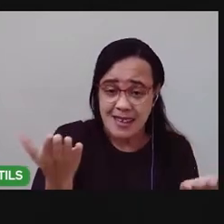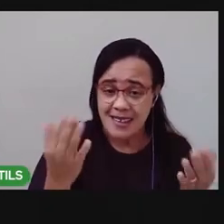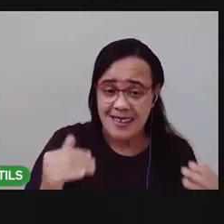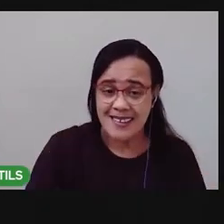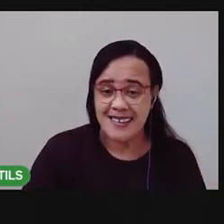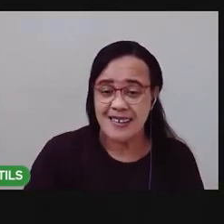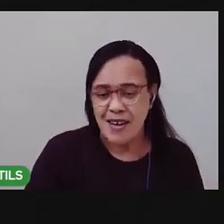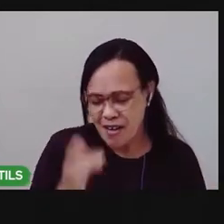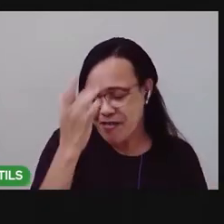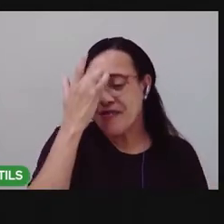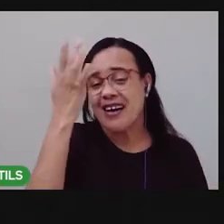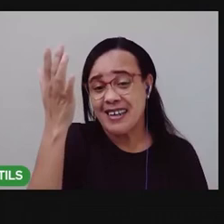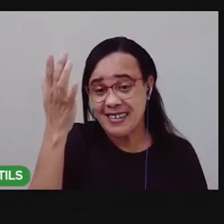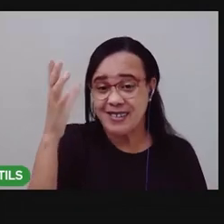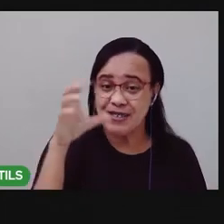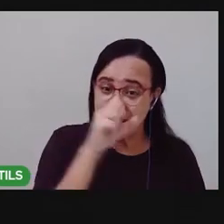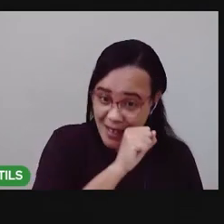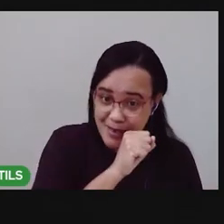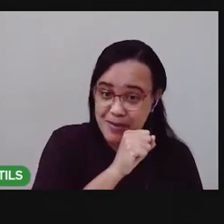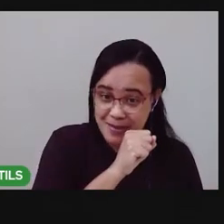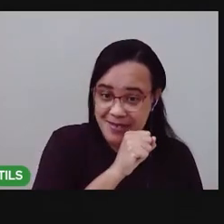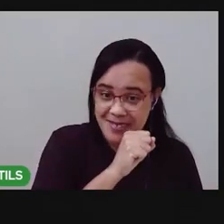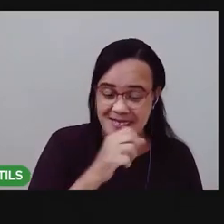bem fácil e rápido né